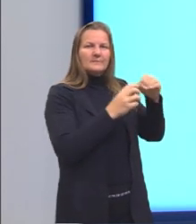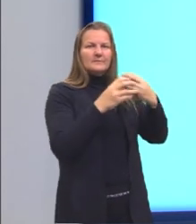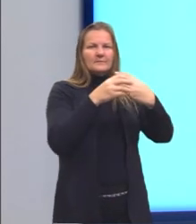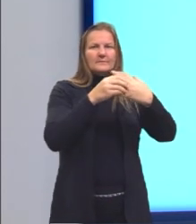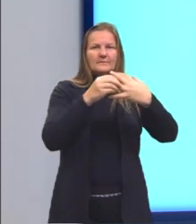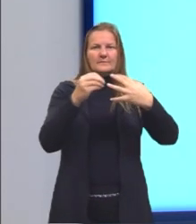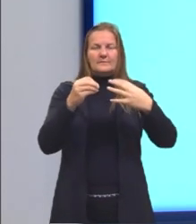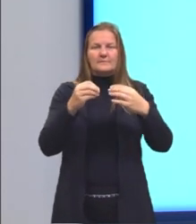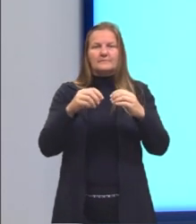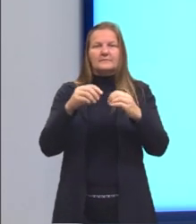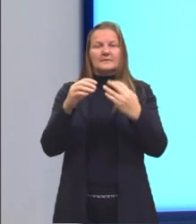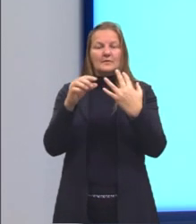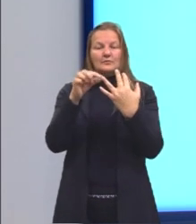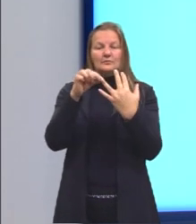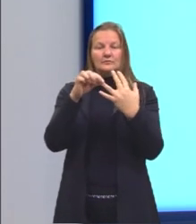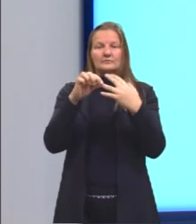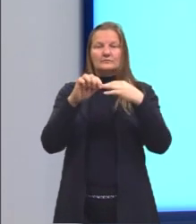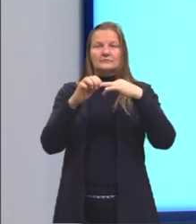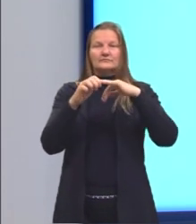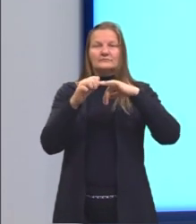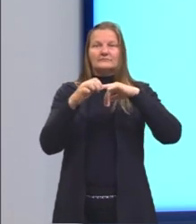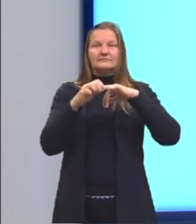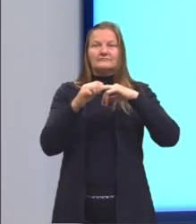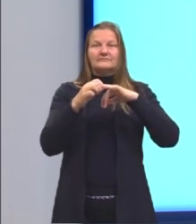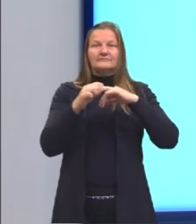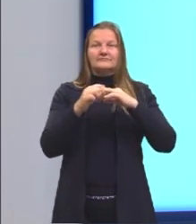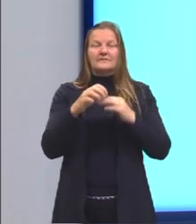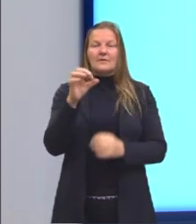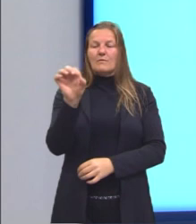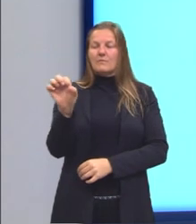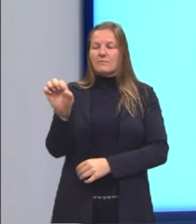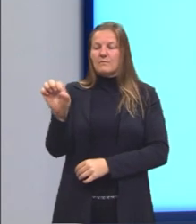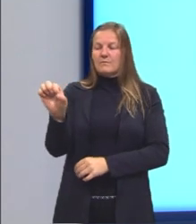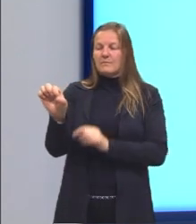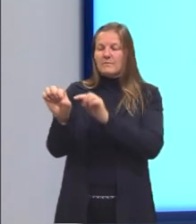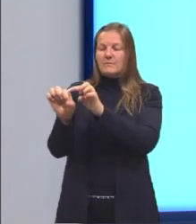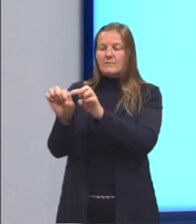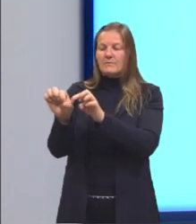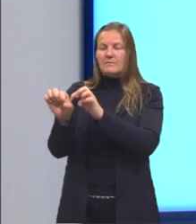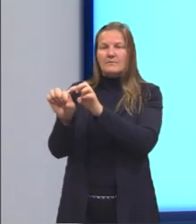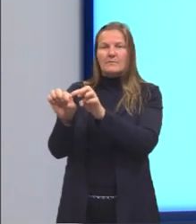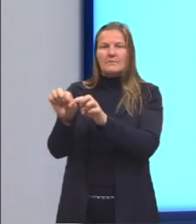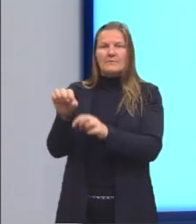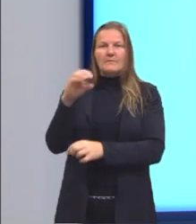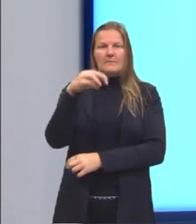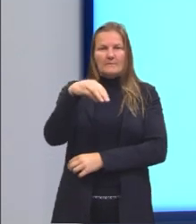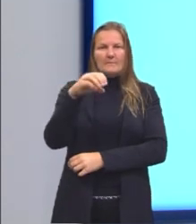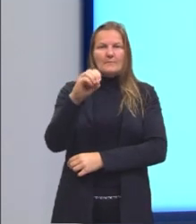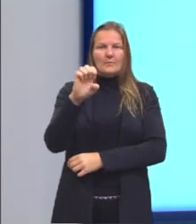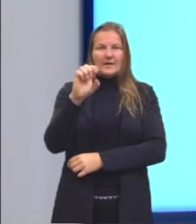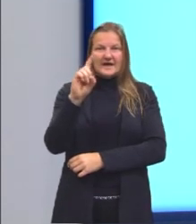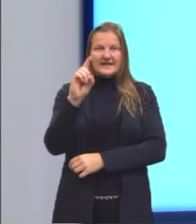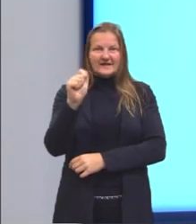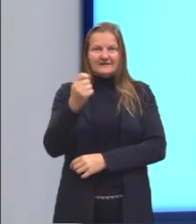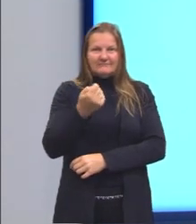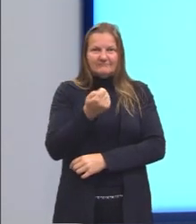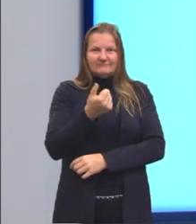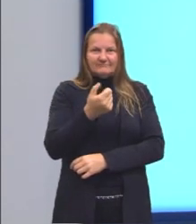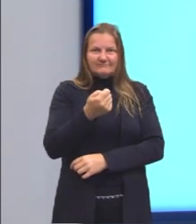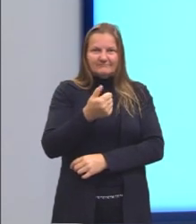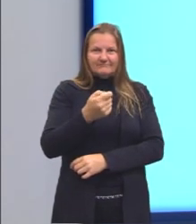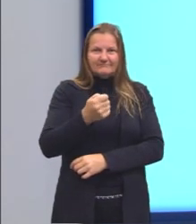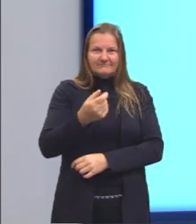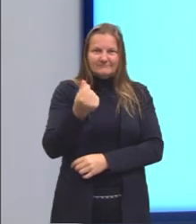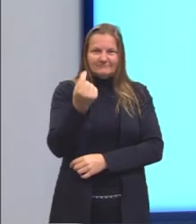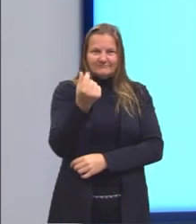Agora, o círculo seria o formato ali de uma moeda. Temos todo o contorno ali, a borda da figura, mas